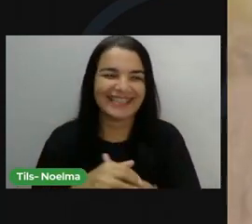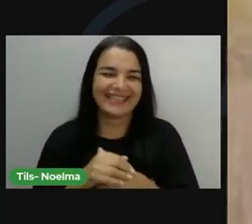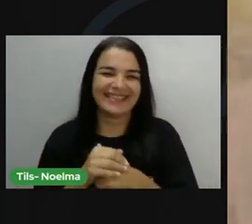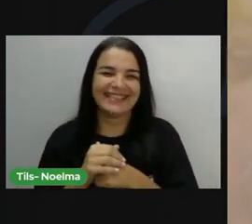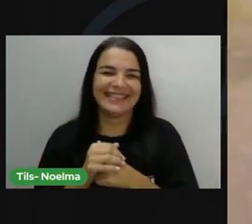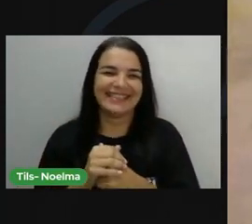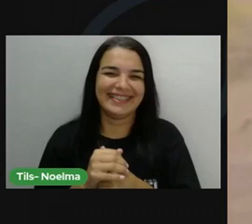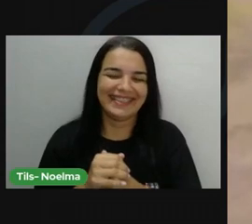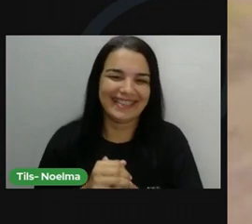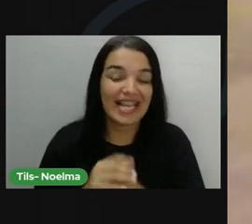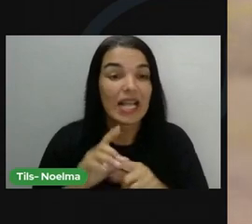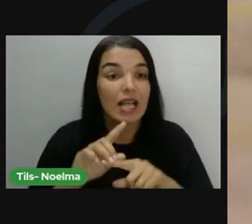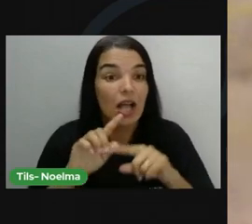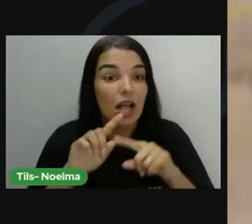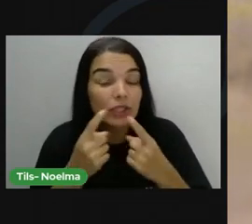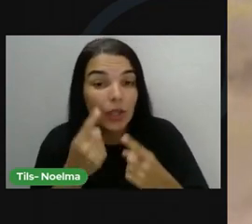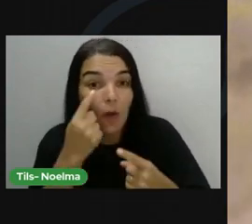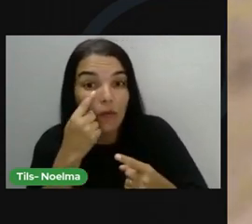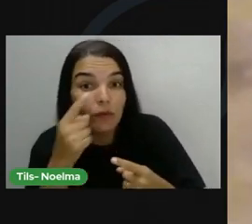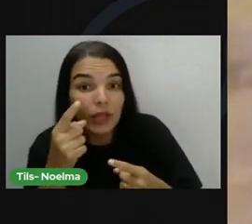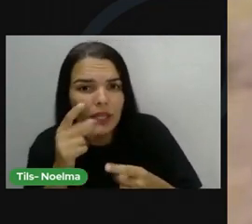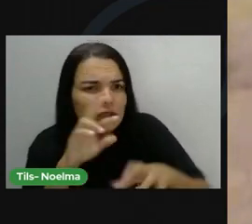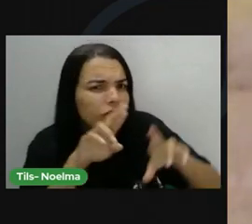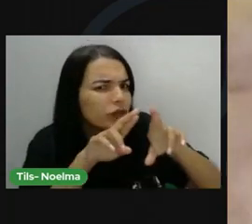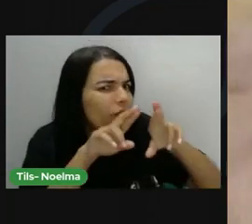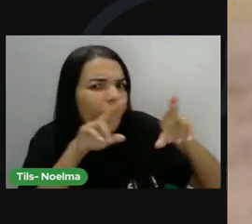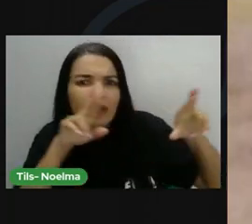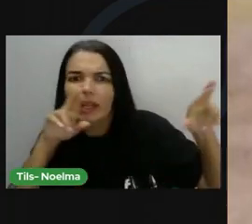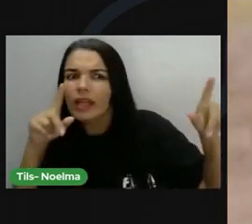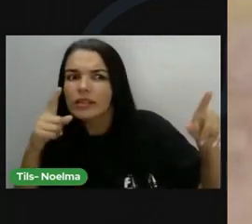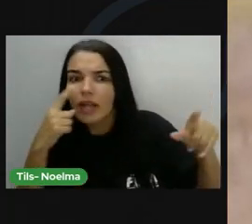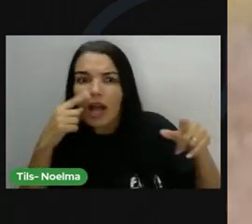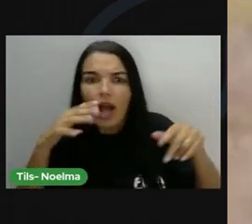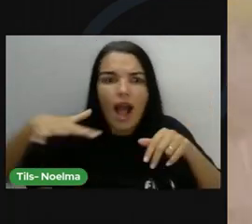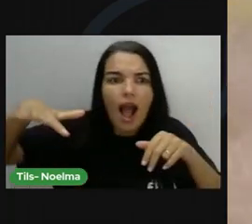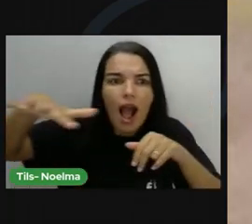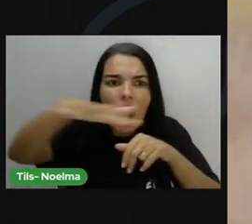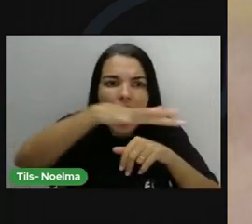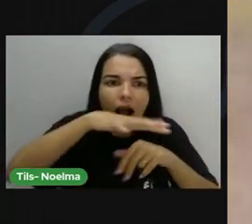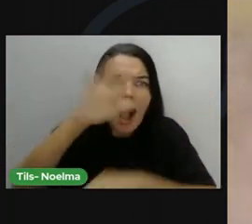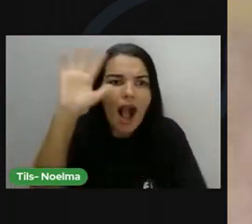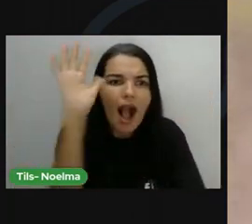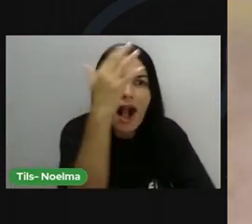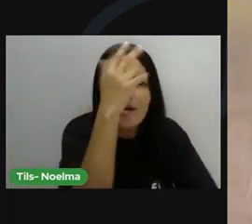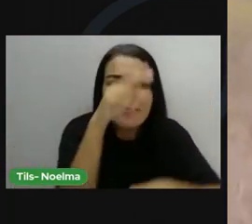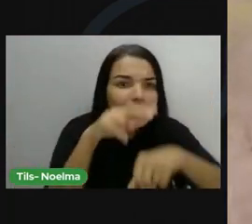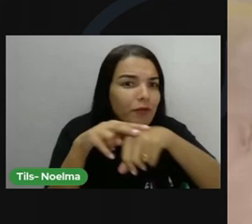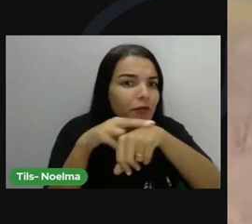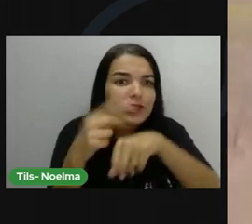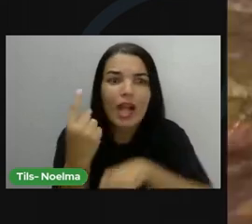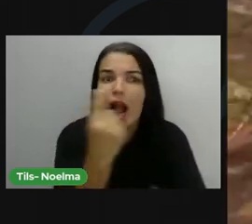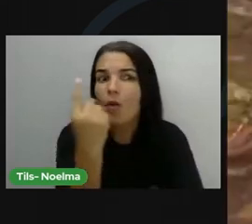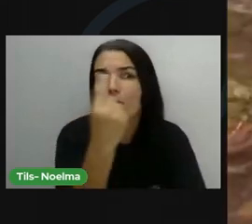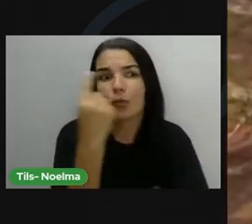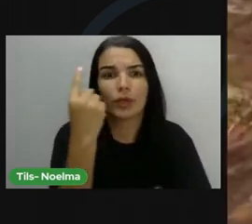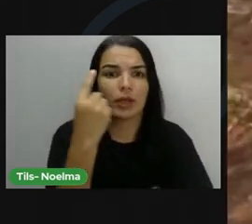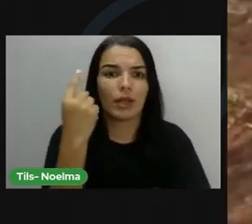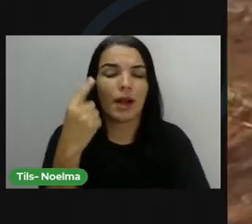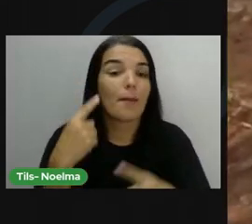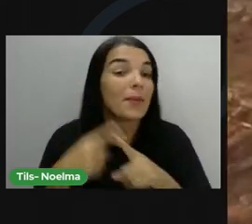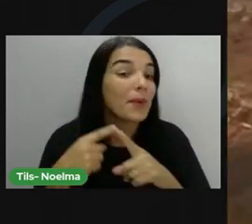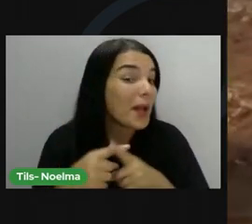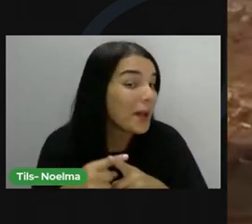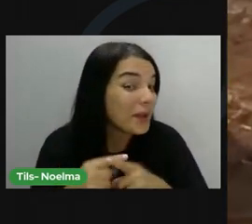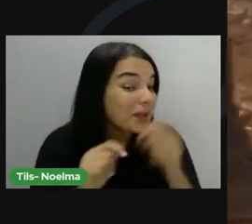É um contraste que chama a atenção. O umbuzeiro é a única árvore verde no meio da caatinga arrasada. O